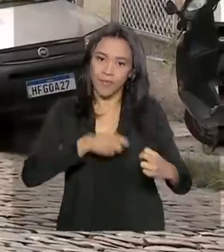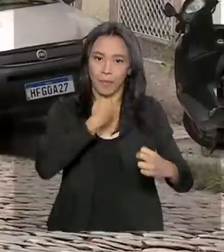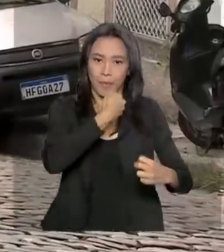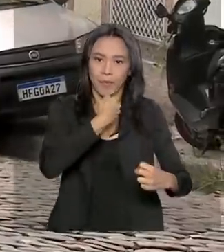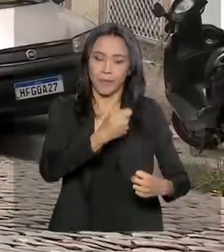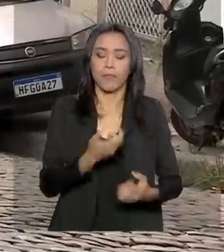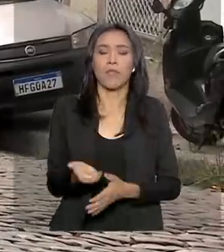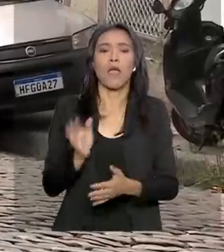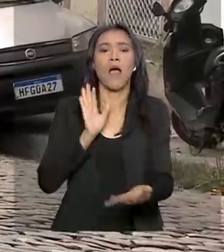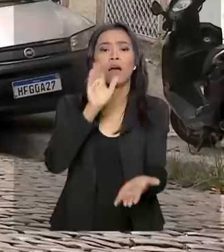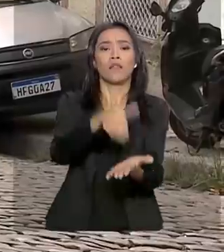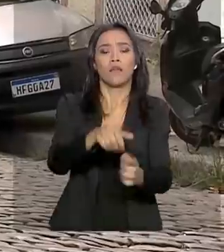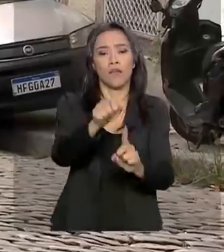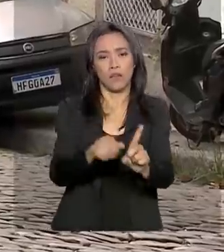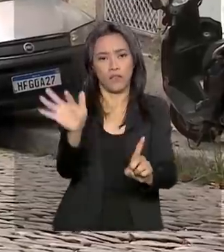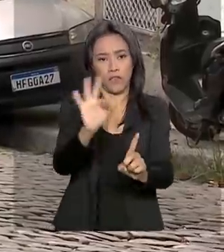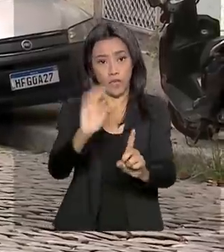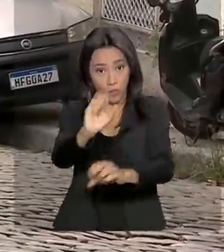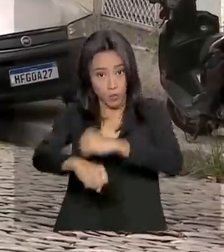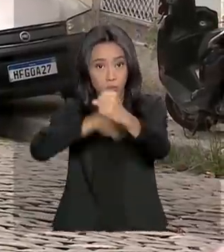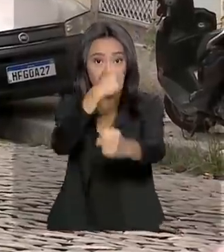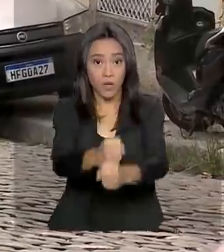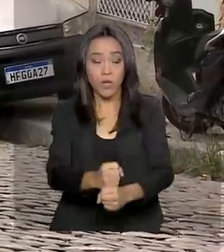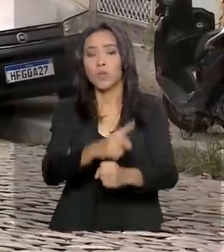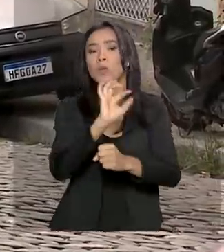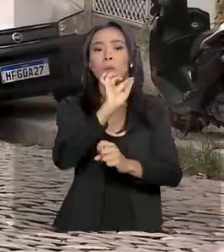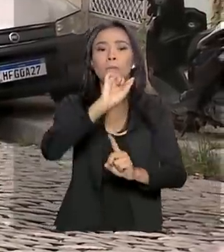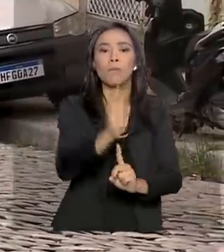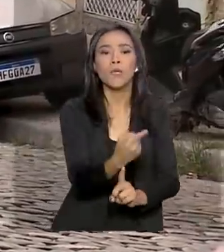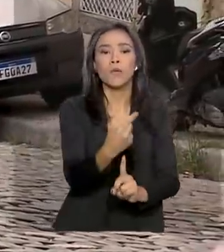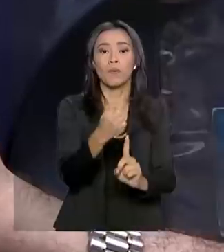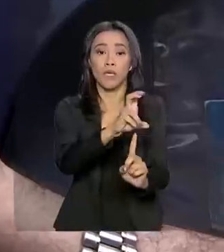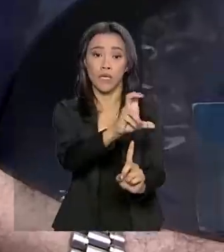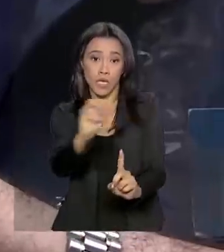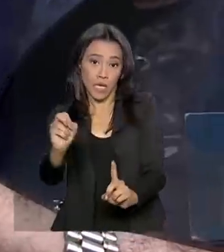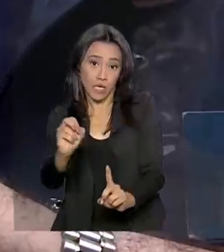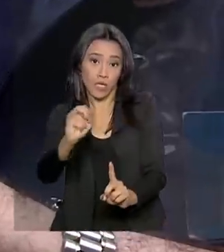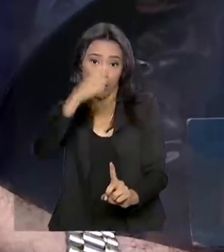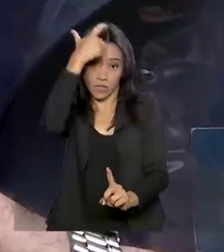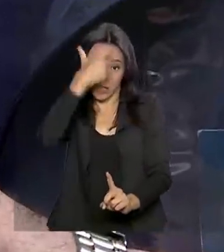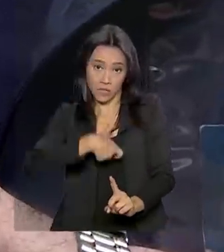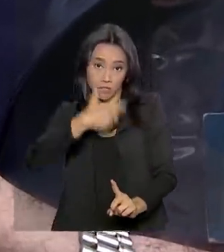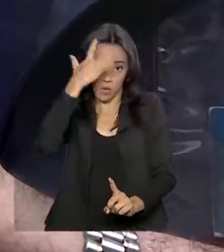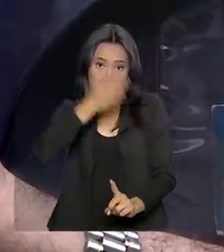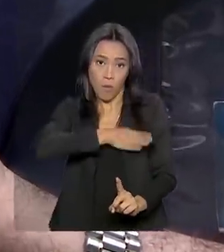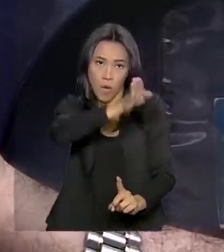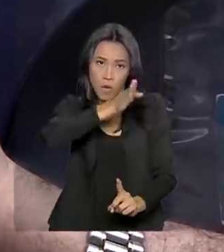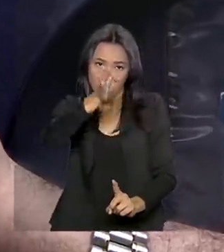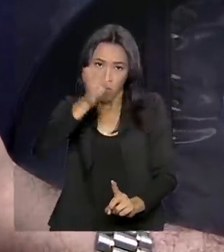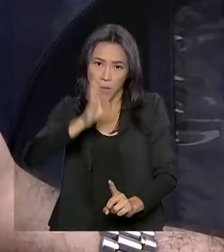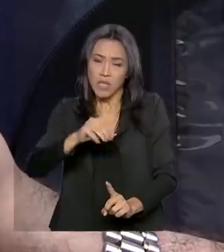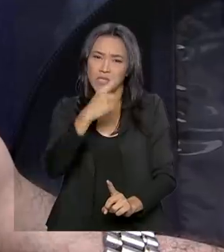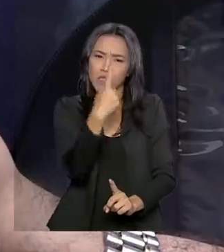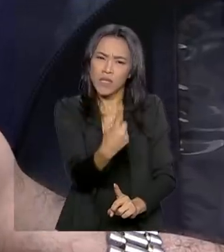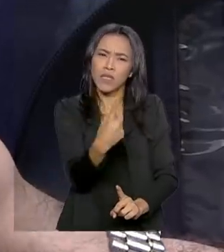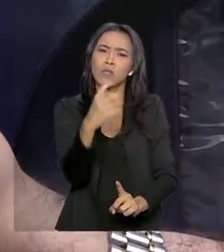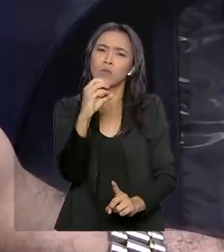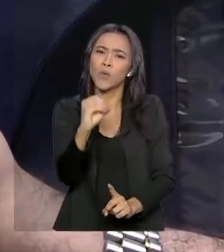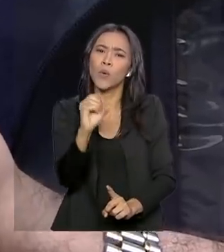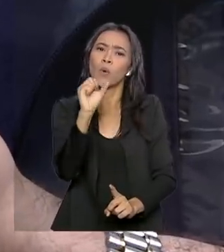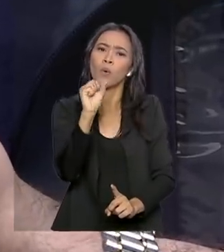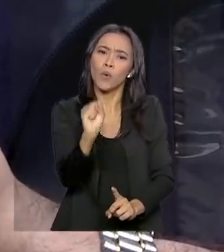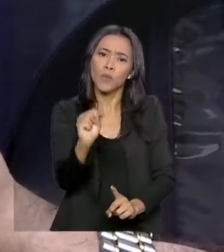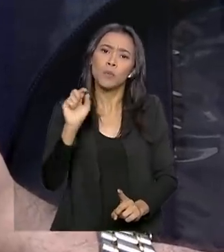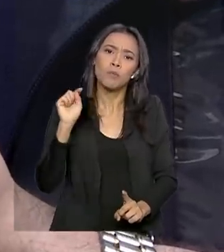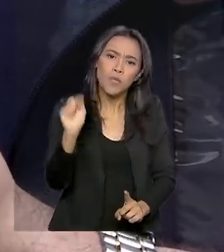Até fevereiro do ano que vem, cerca de 1.500 pesquisadores do IBGE vão visitar 108 mil residências em mais de 3